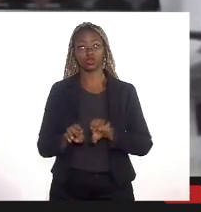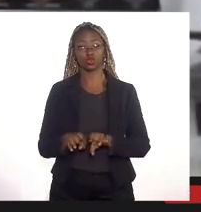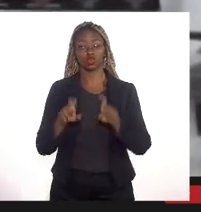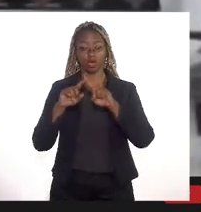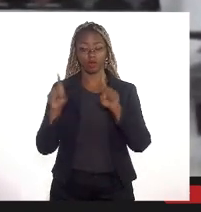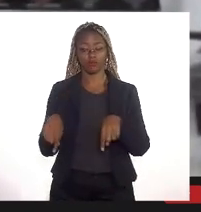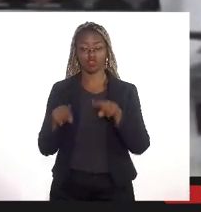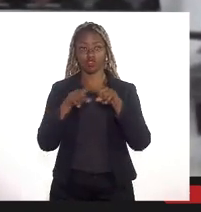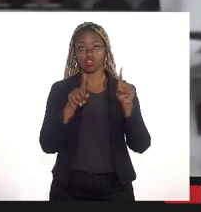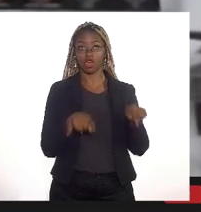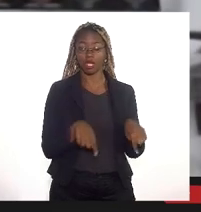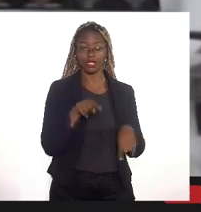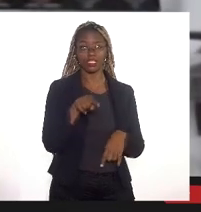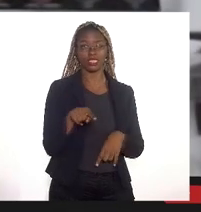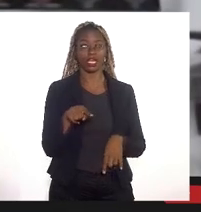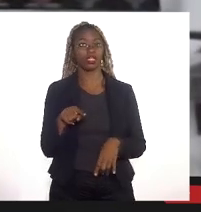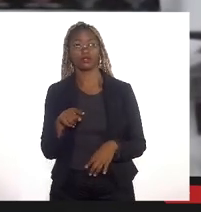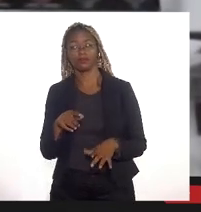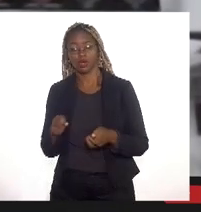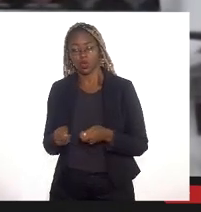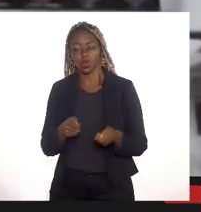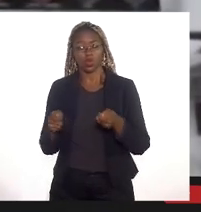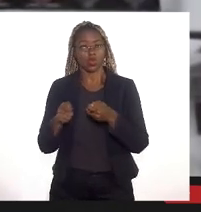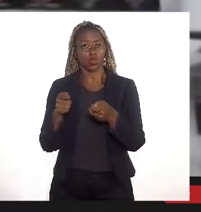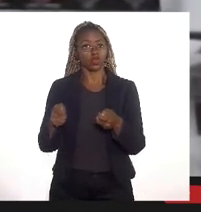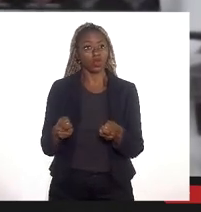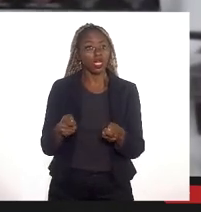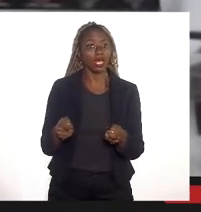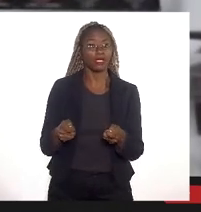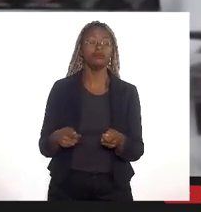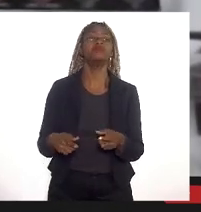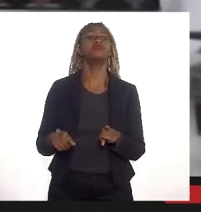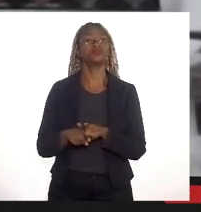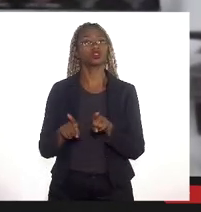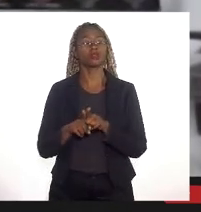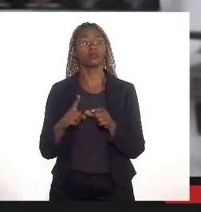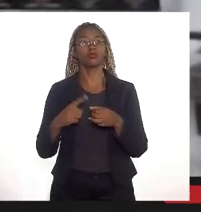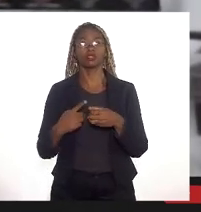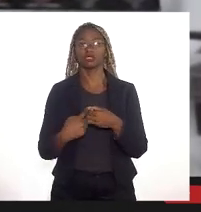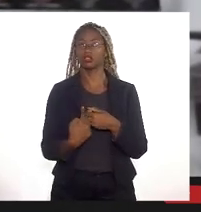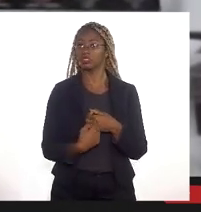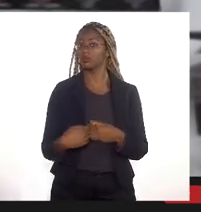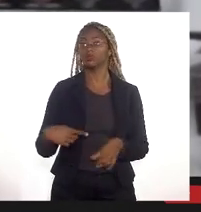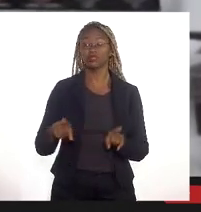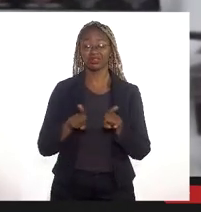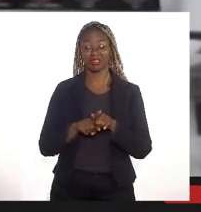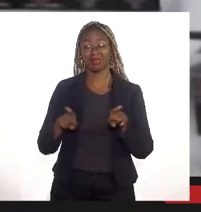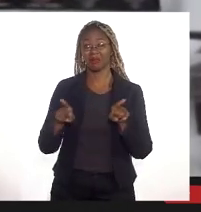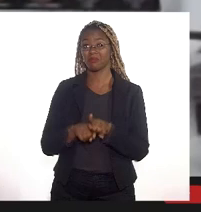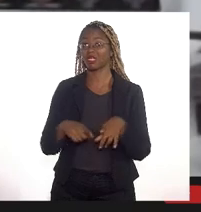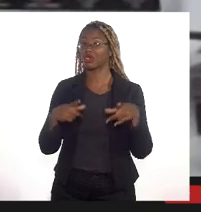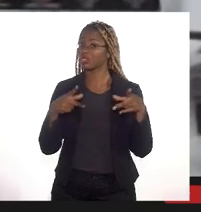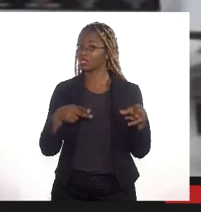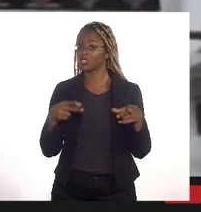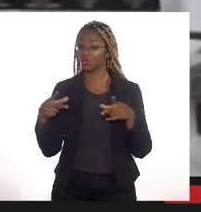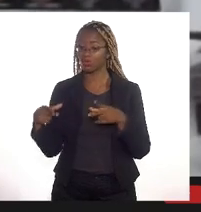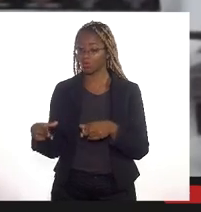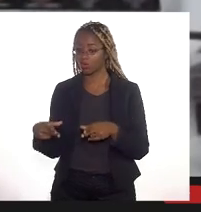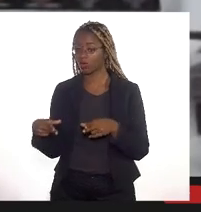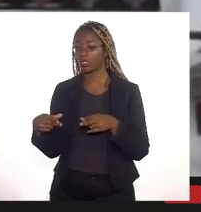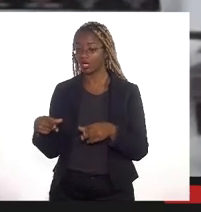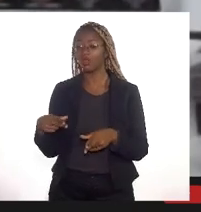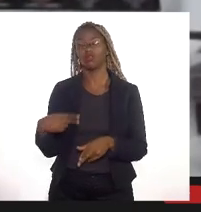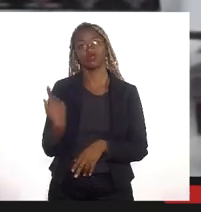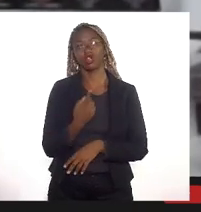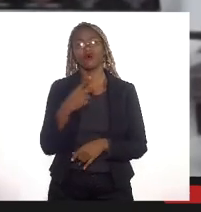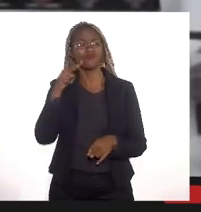inibindo a ocupação e a invasão das suas áreas assim como o município também por sua vez e até em certos momentos mesmo a gente estando com a